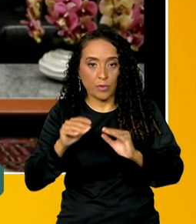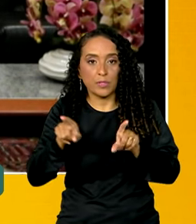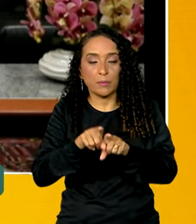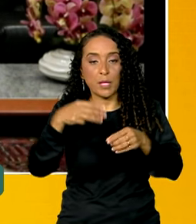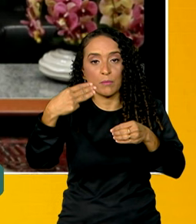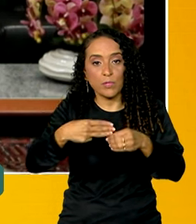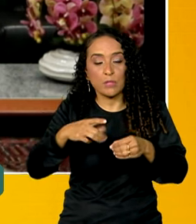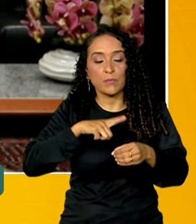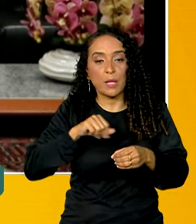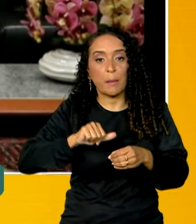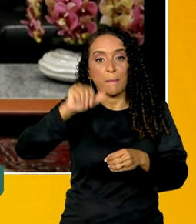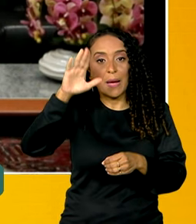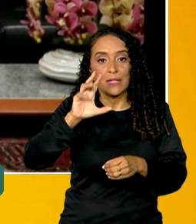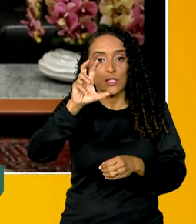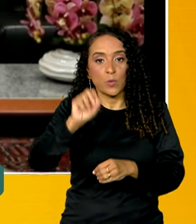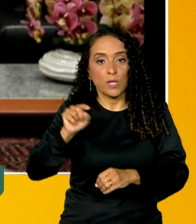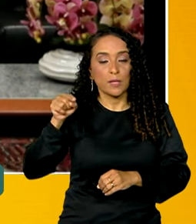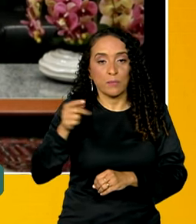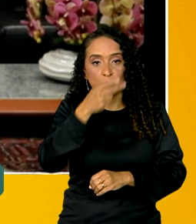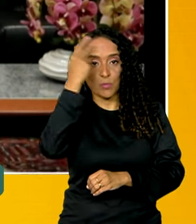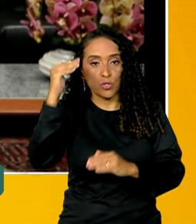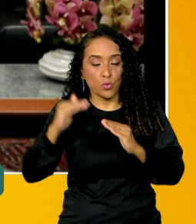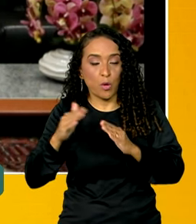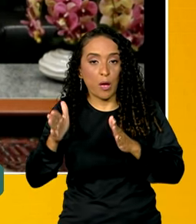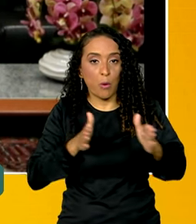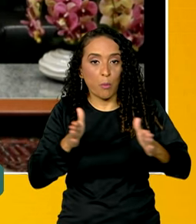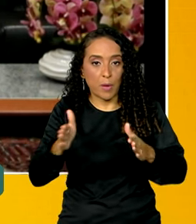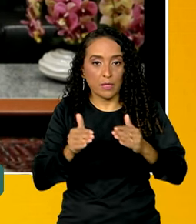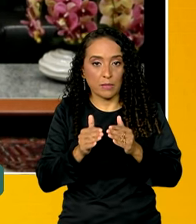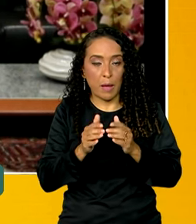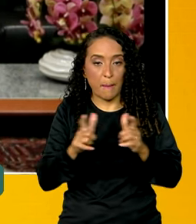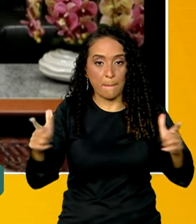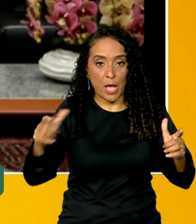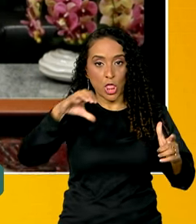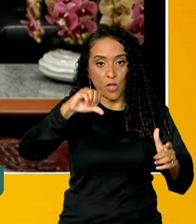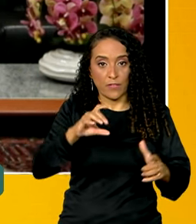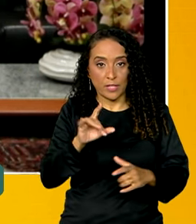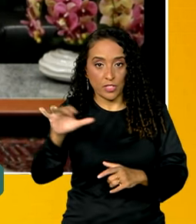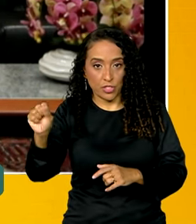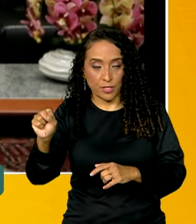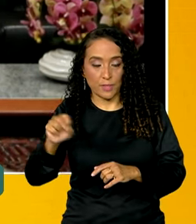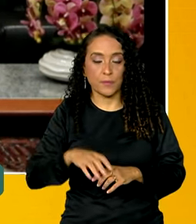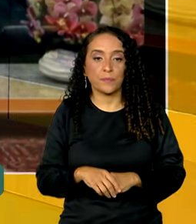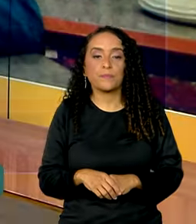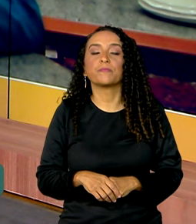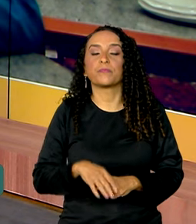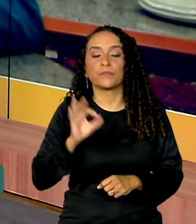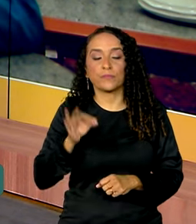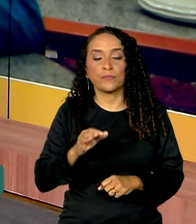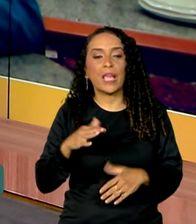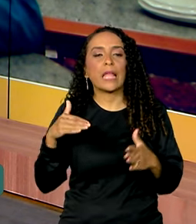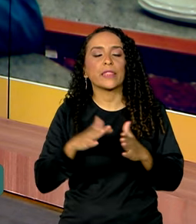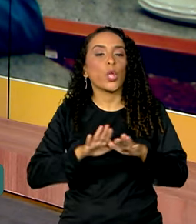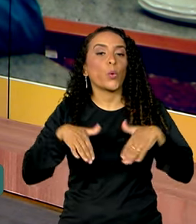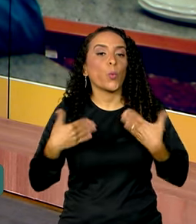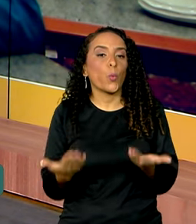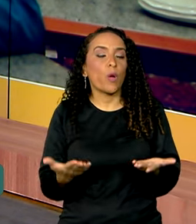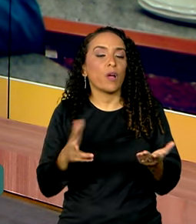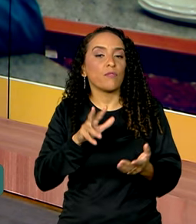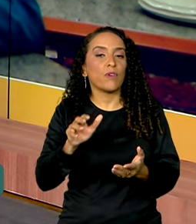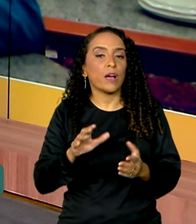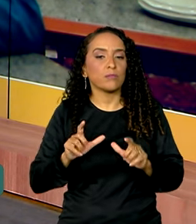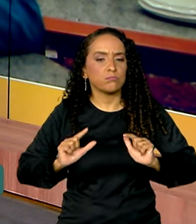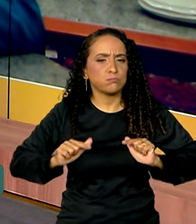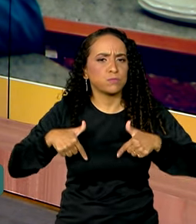municípios que têm mais de 50 mil habitantes, esse prazo é estendido para 90 dias. Certo. E até quando vai essa